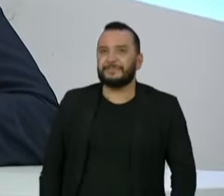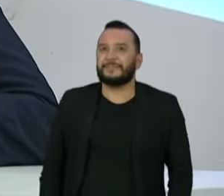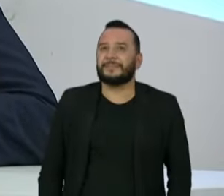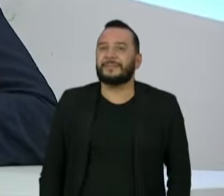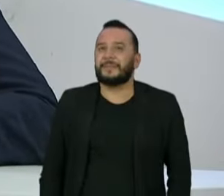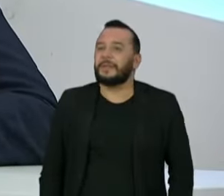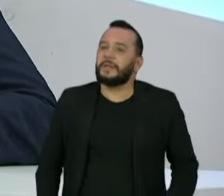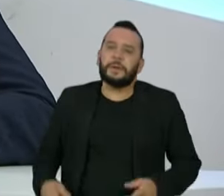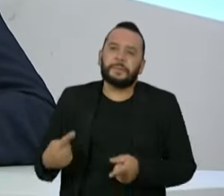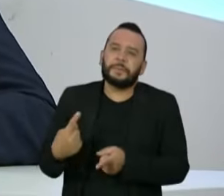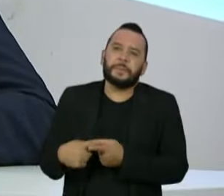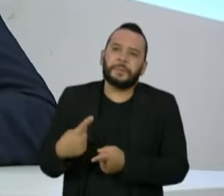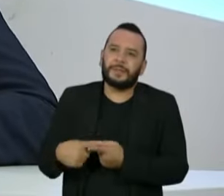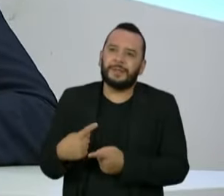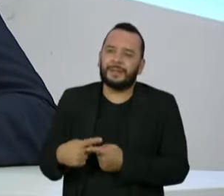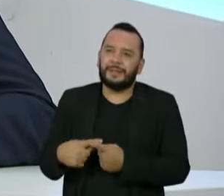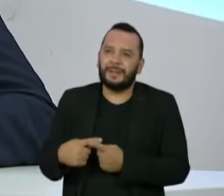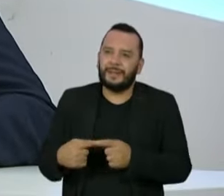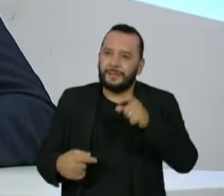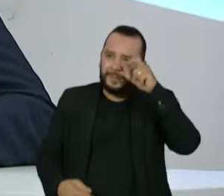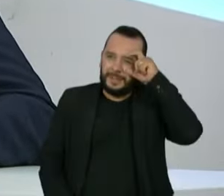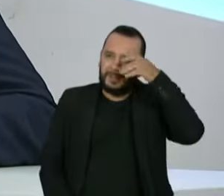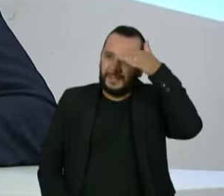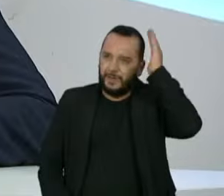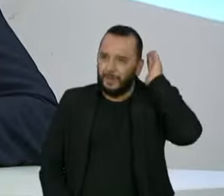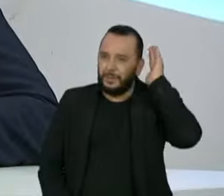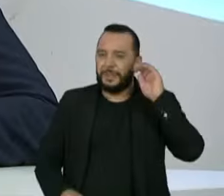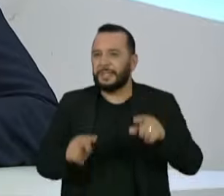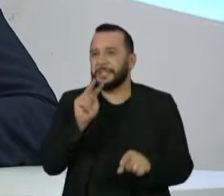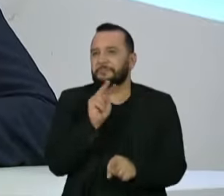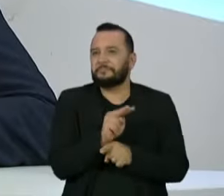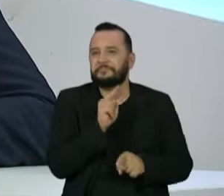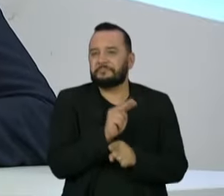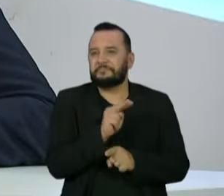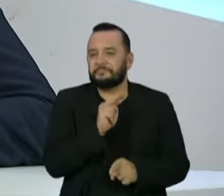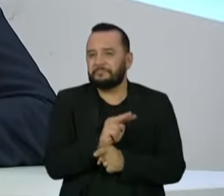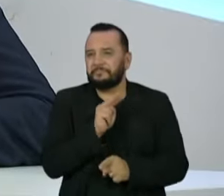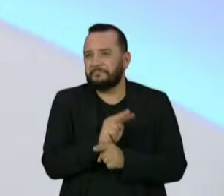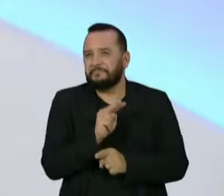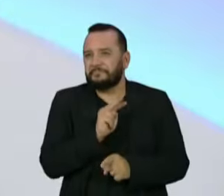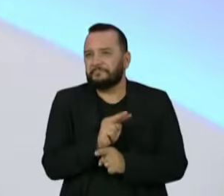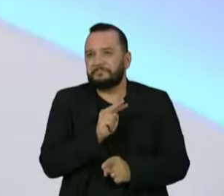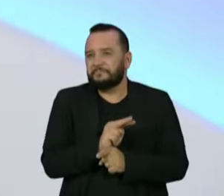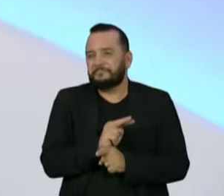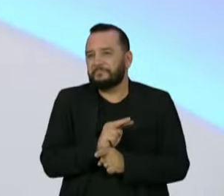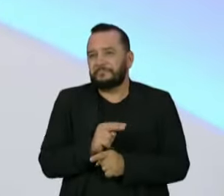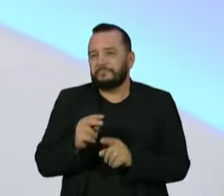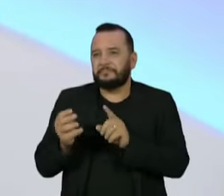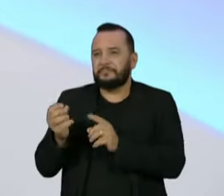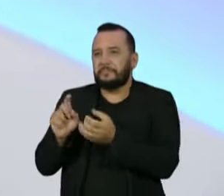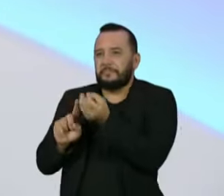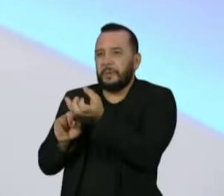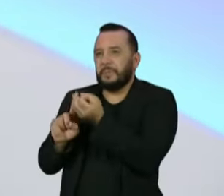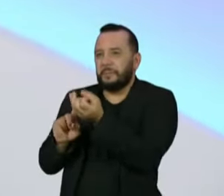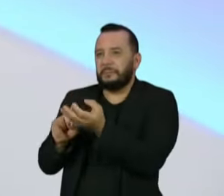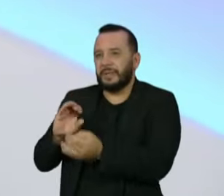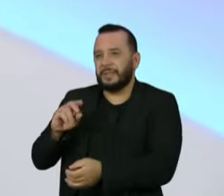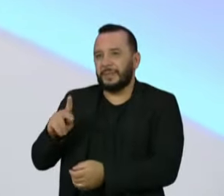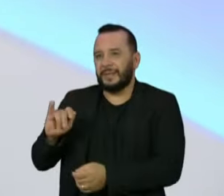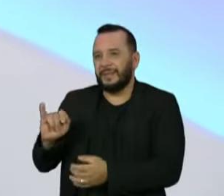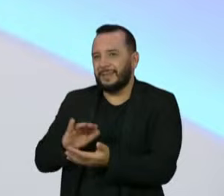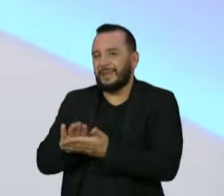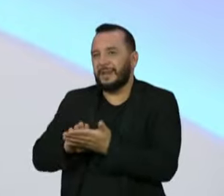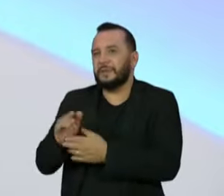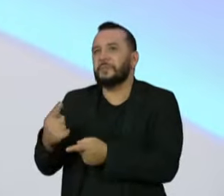Por que ele foi tão blindado ao longo dos trabalhos da CPI? Você tem aí duas formas de temor